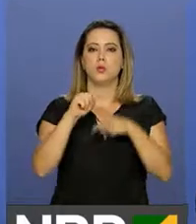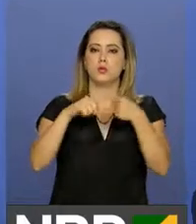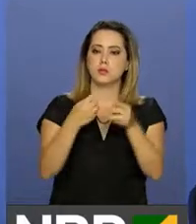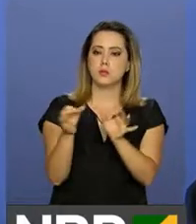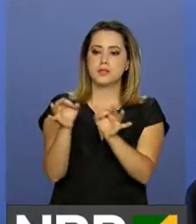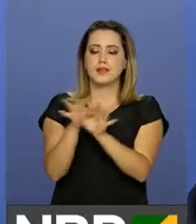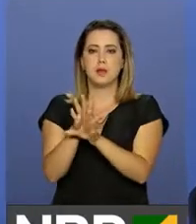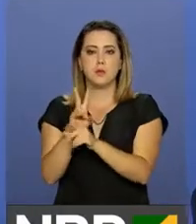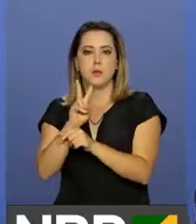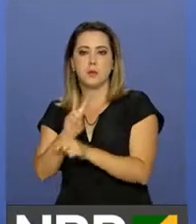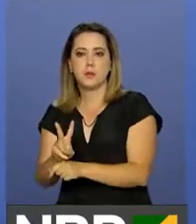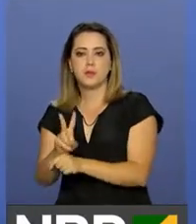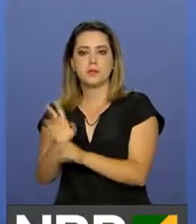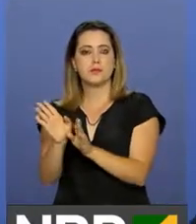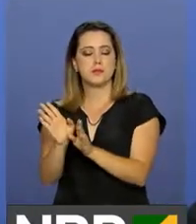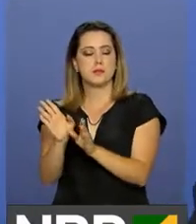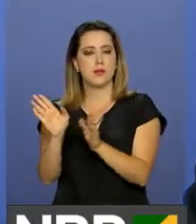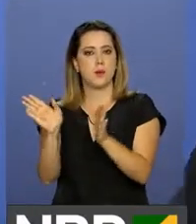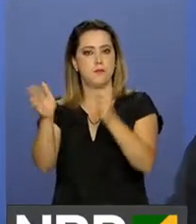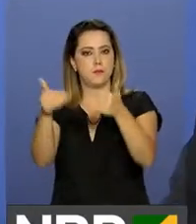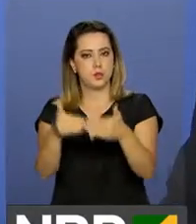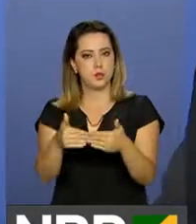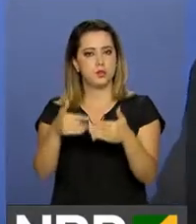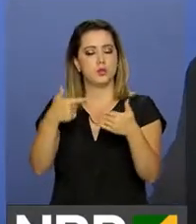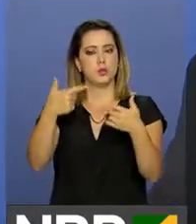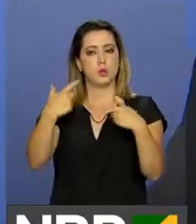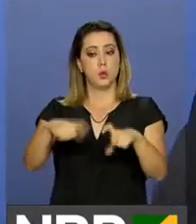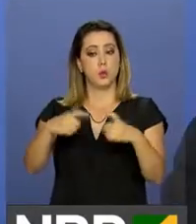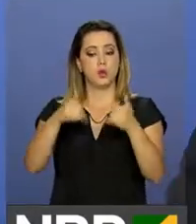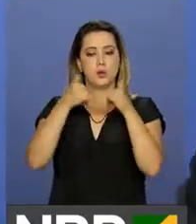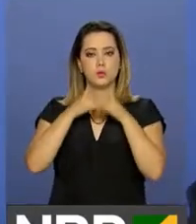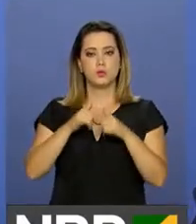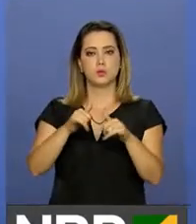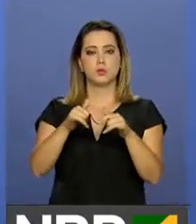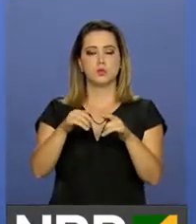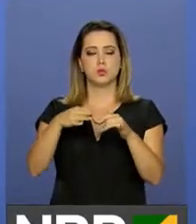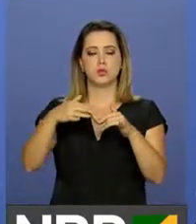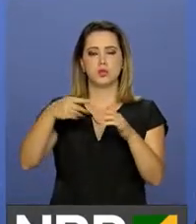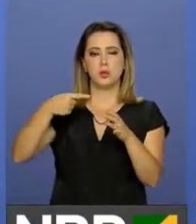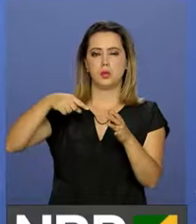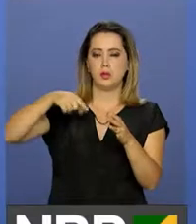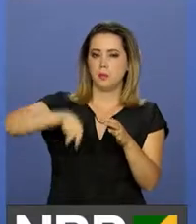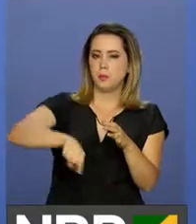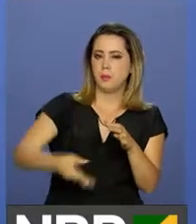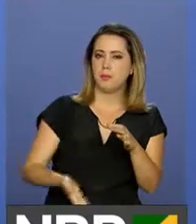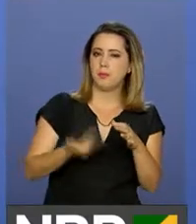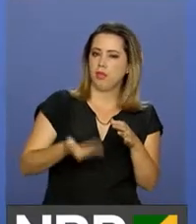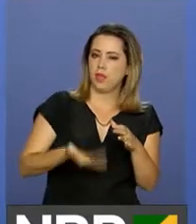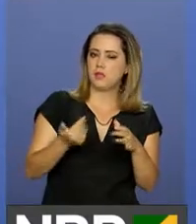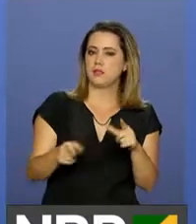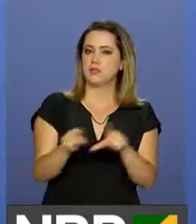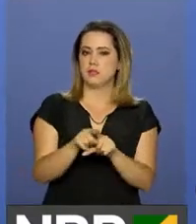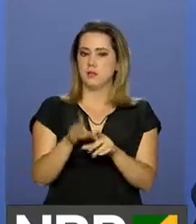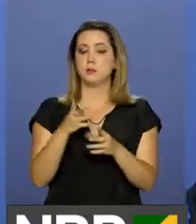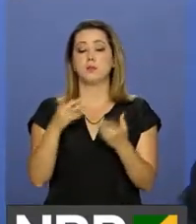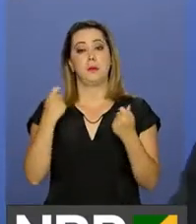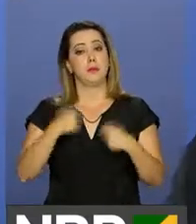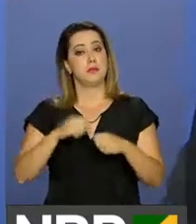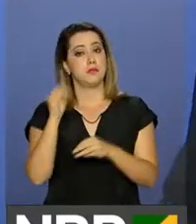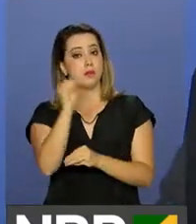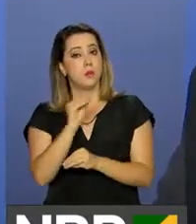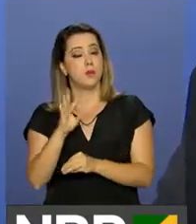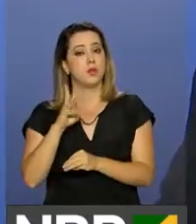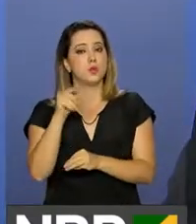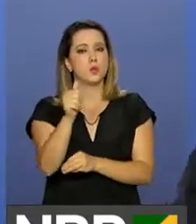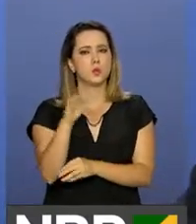a extinção da reserva mineral nacional do cobre. Preservando todas as questões ambientais, todas